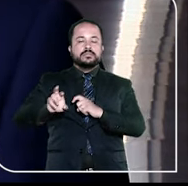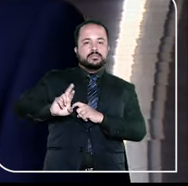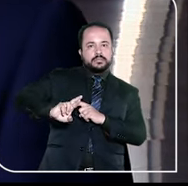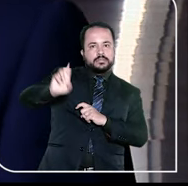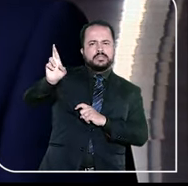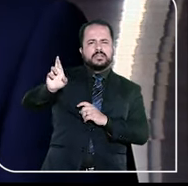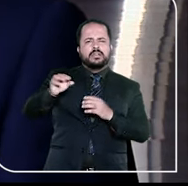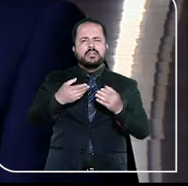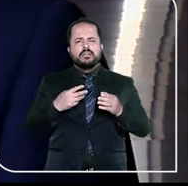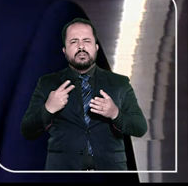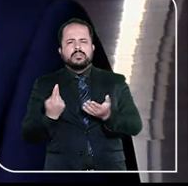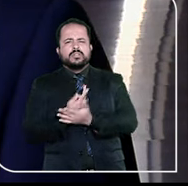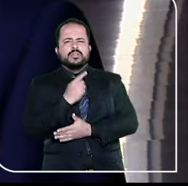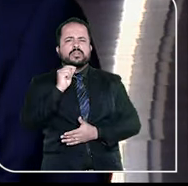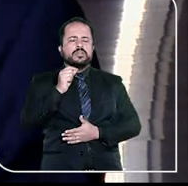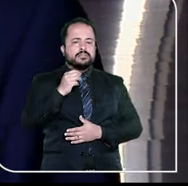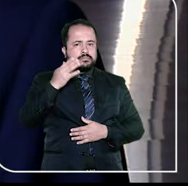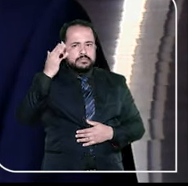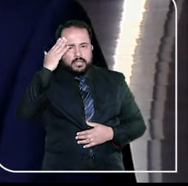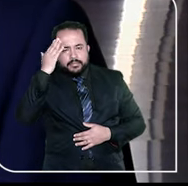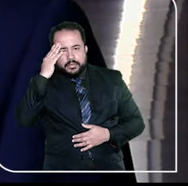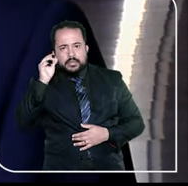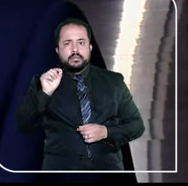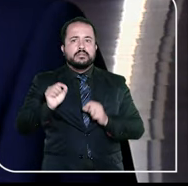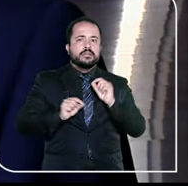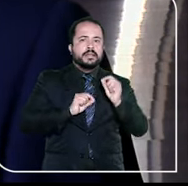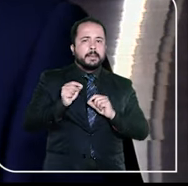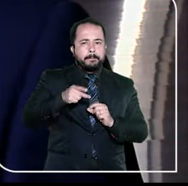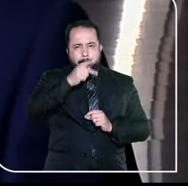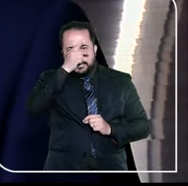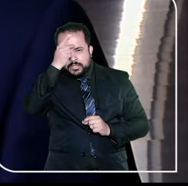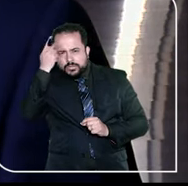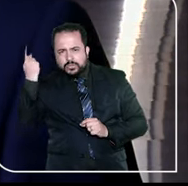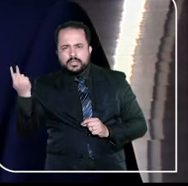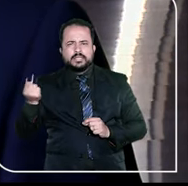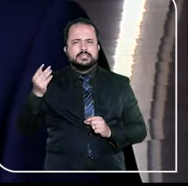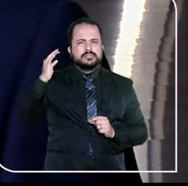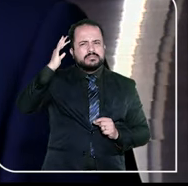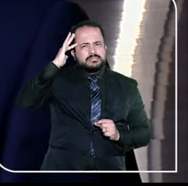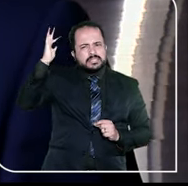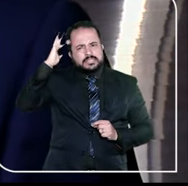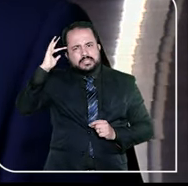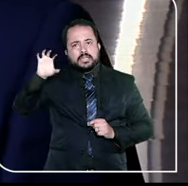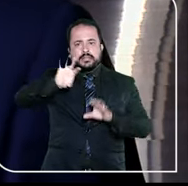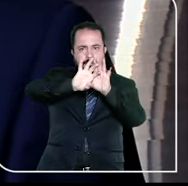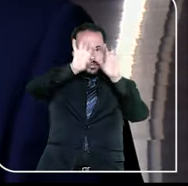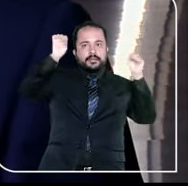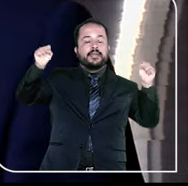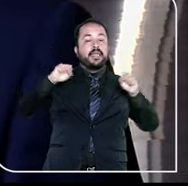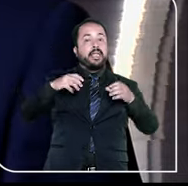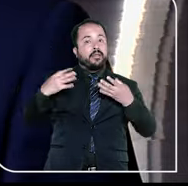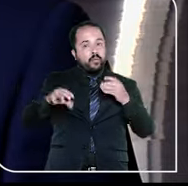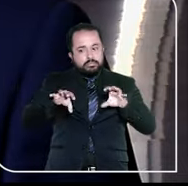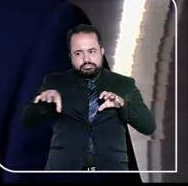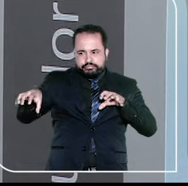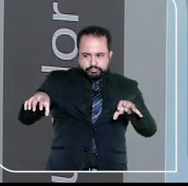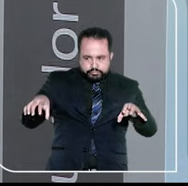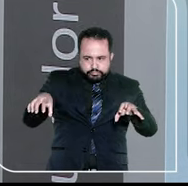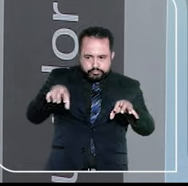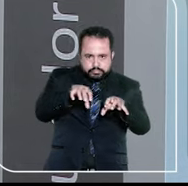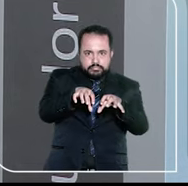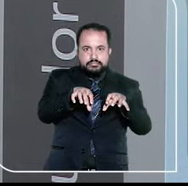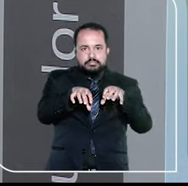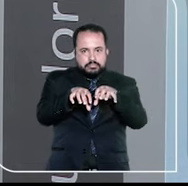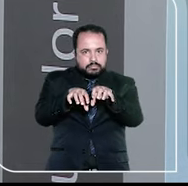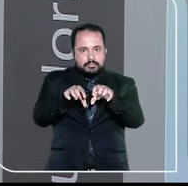administrador do tribunal o que de fato está acontecendo. A gente fica sabendo o que as pessoas pensam do tribunal. É